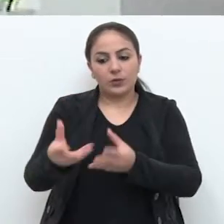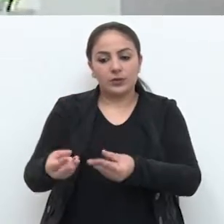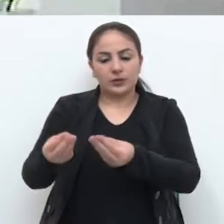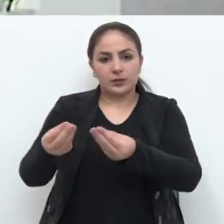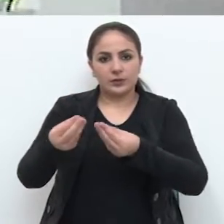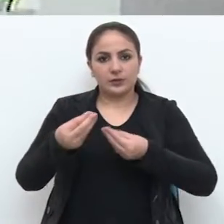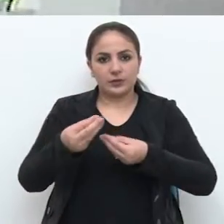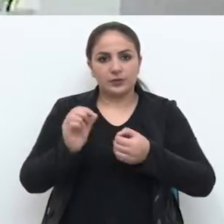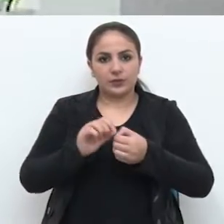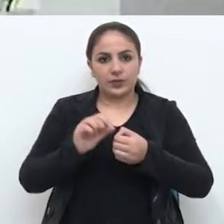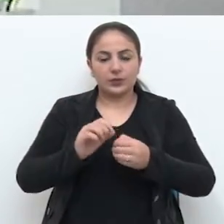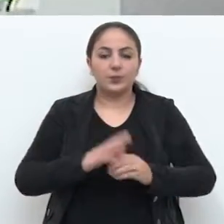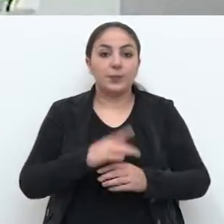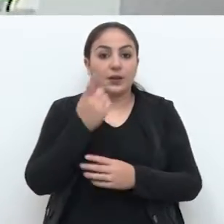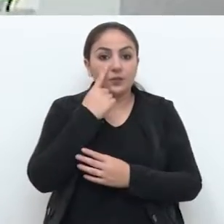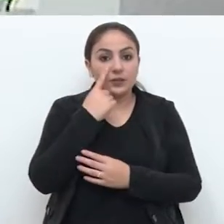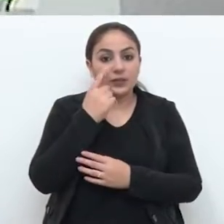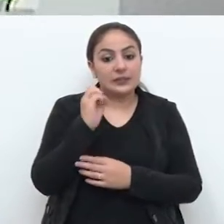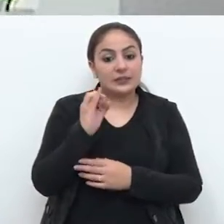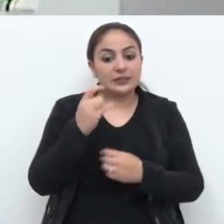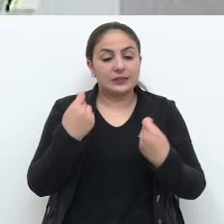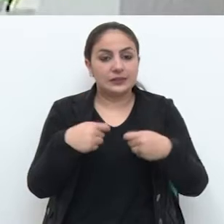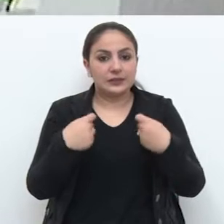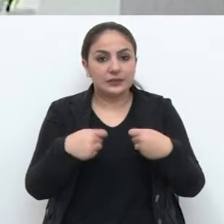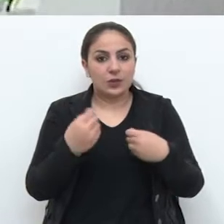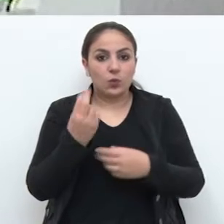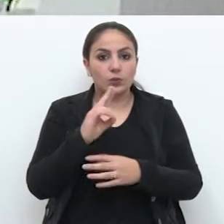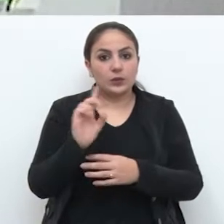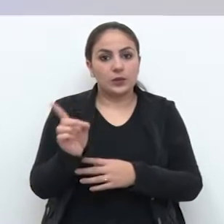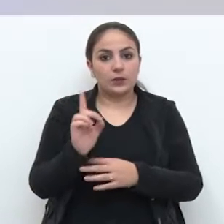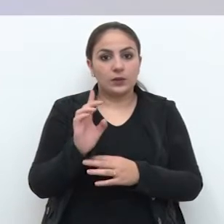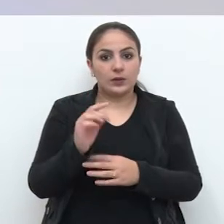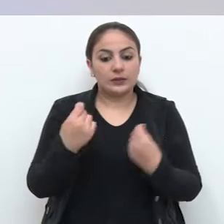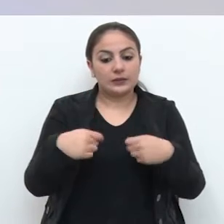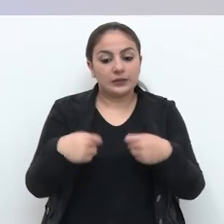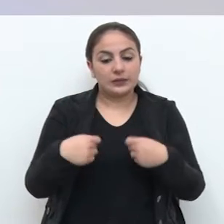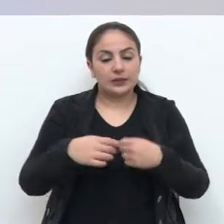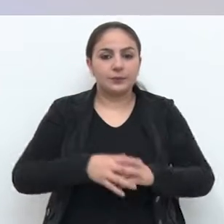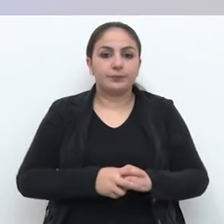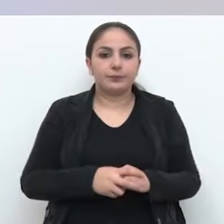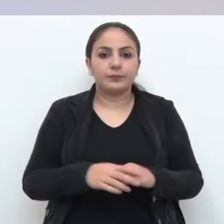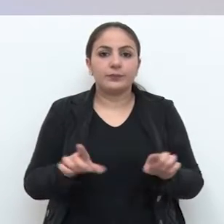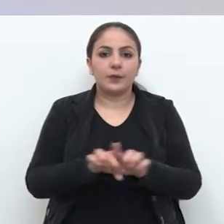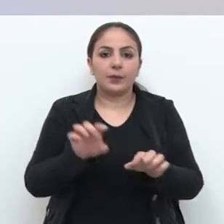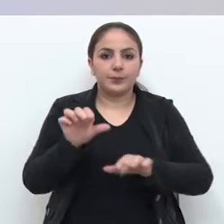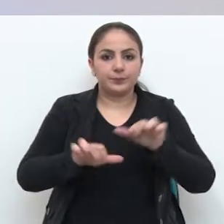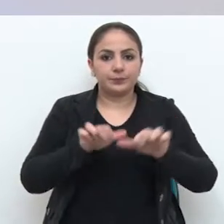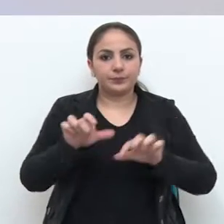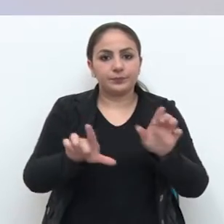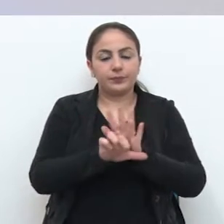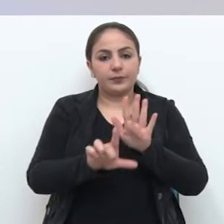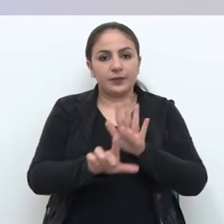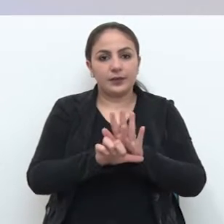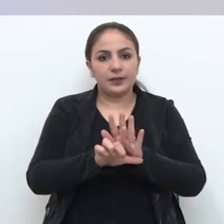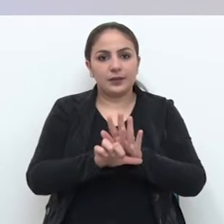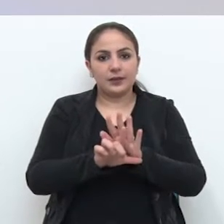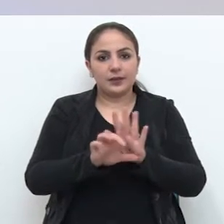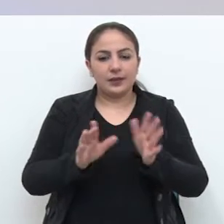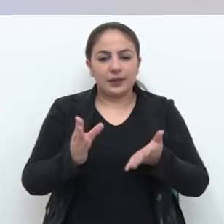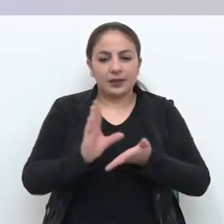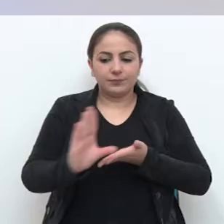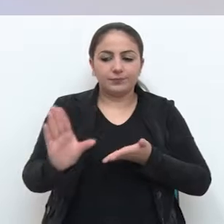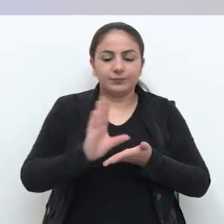seja diagnosticado ou não a necessidade do tratamento. E ainda a alteração de uma lei que concedia